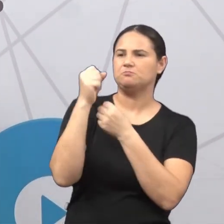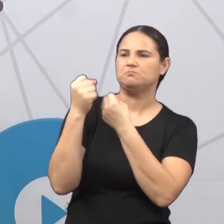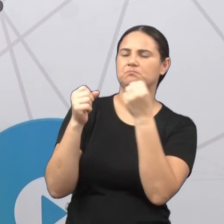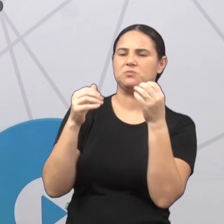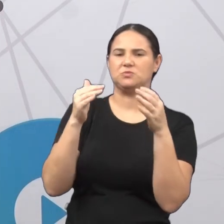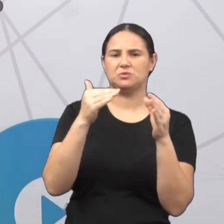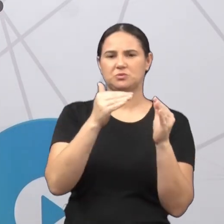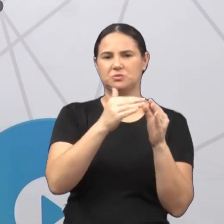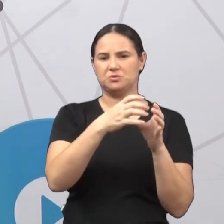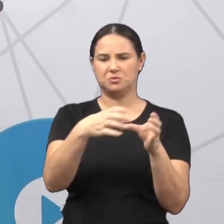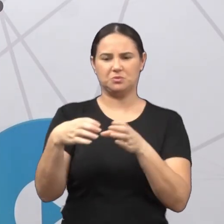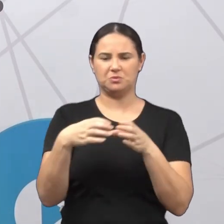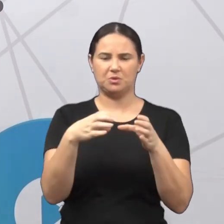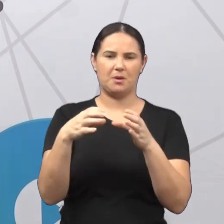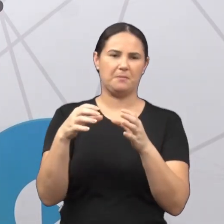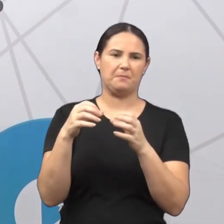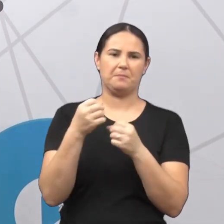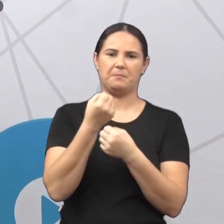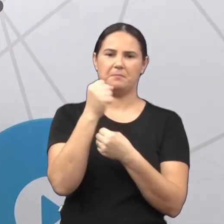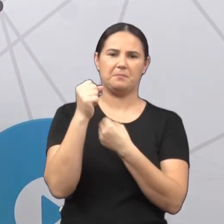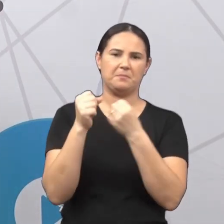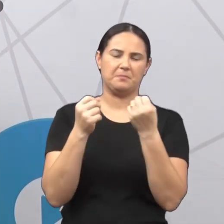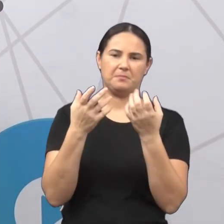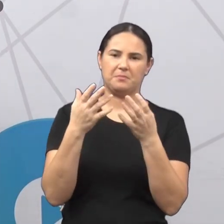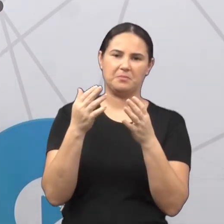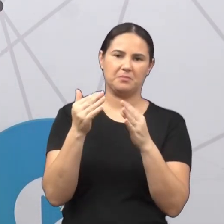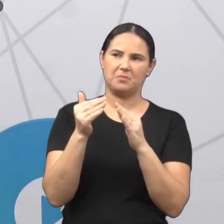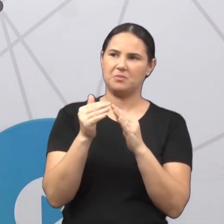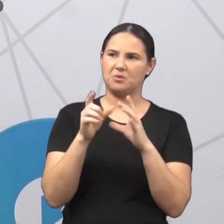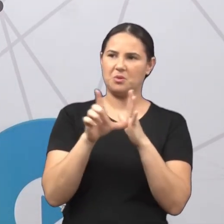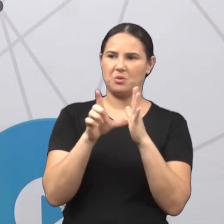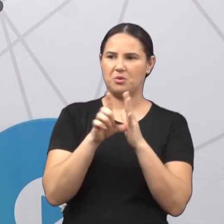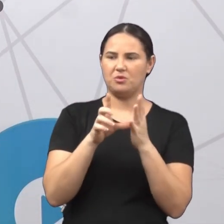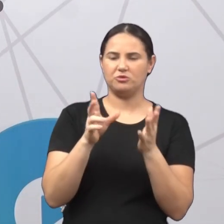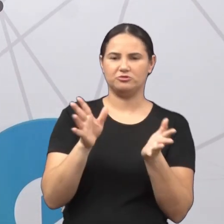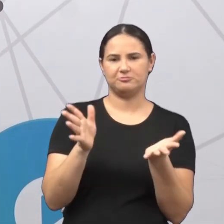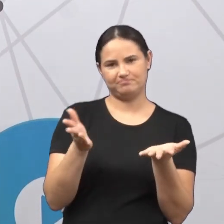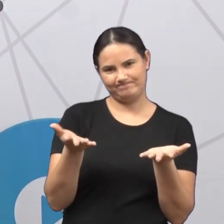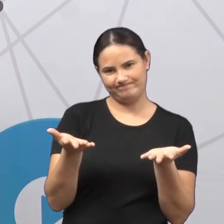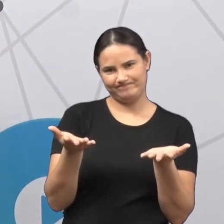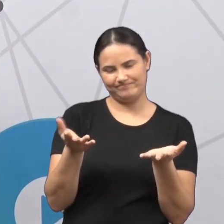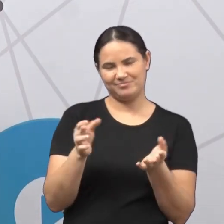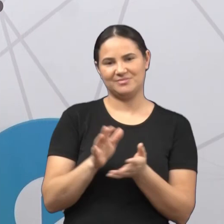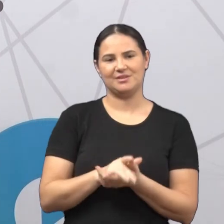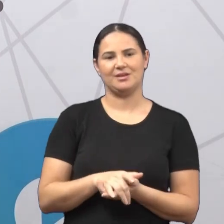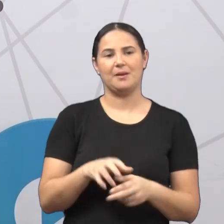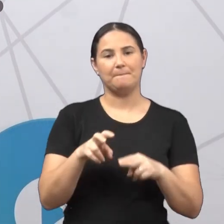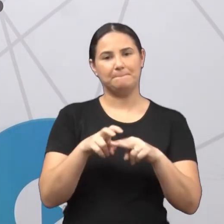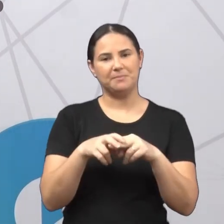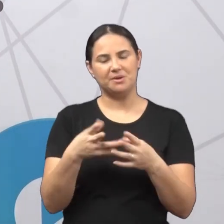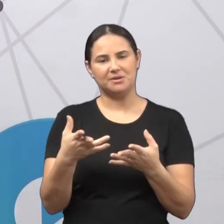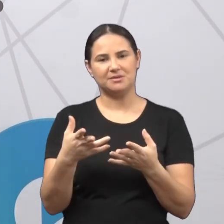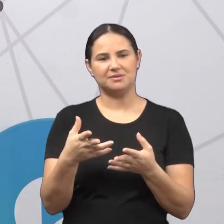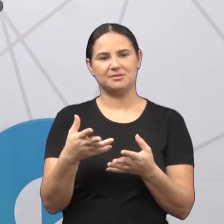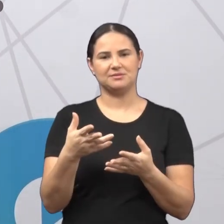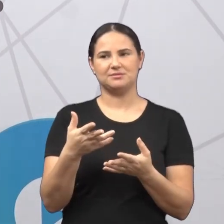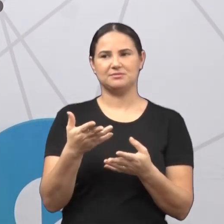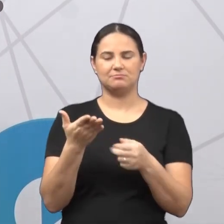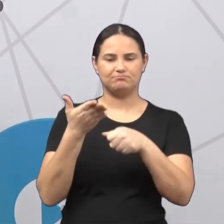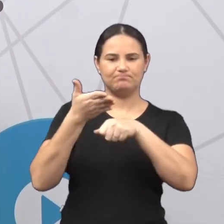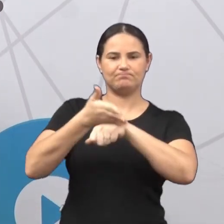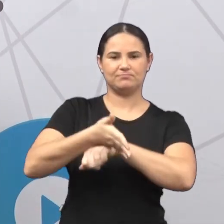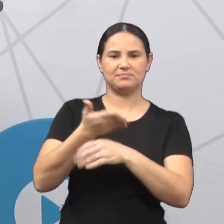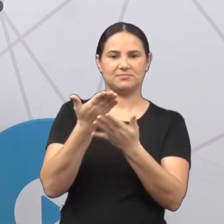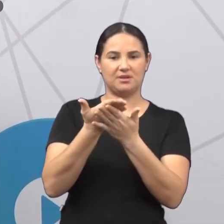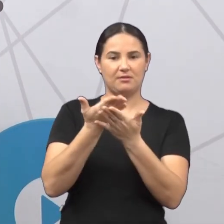bairro misto. Tudo bem, crianças? Eu vou ficando por aqui, por enquanto. Para acessar essa e